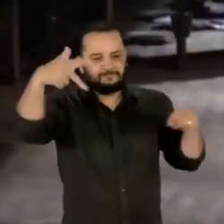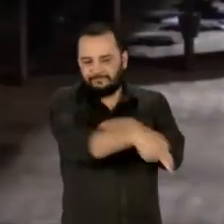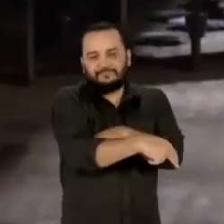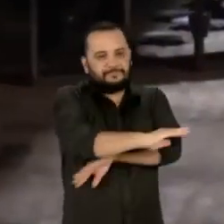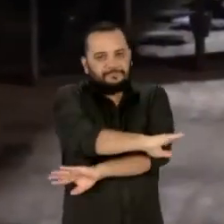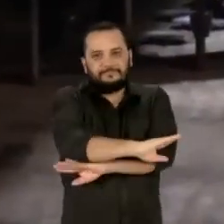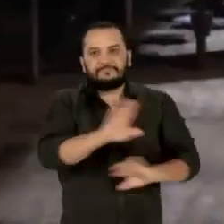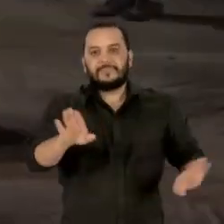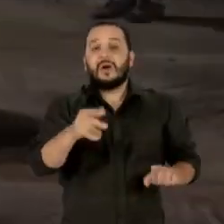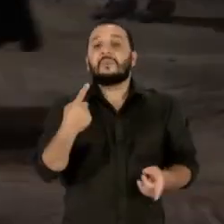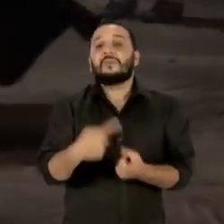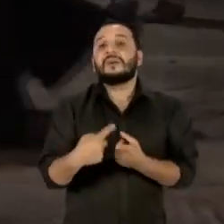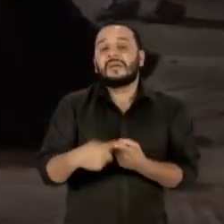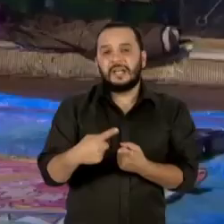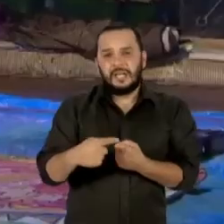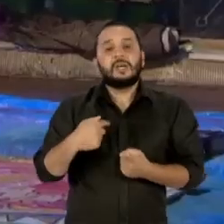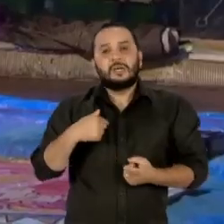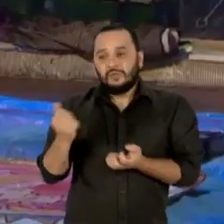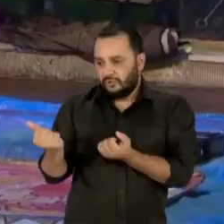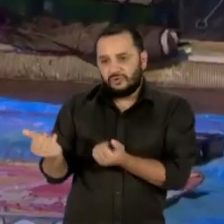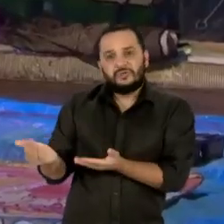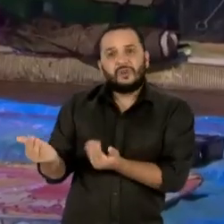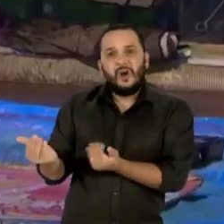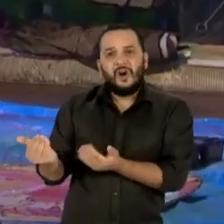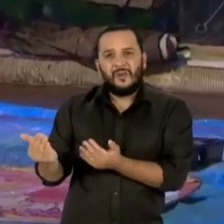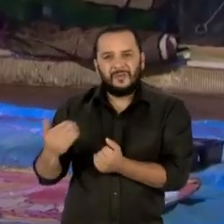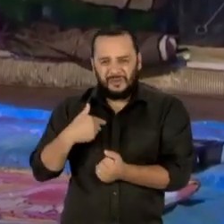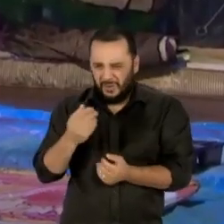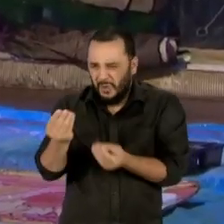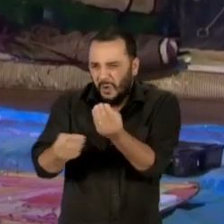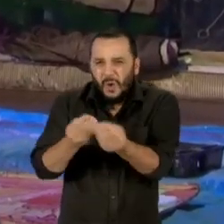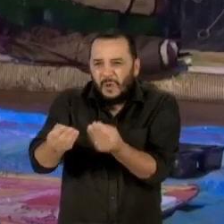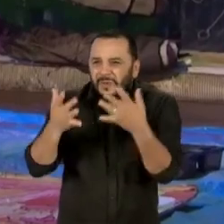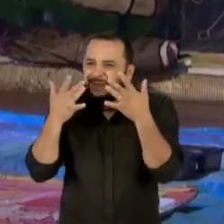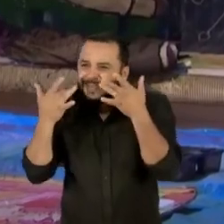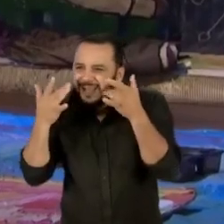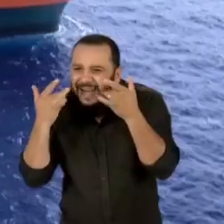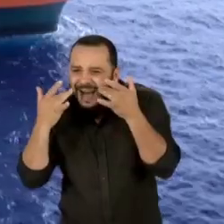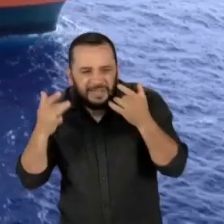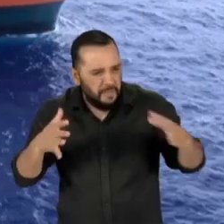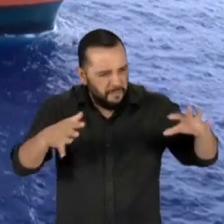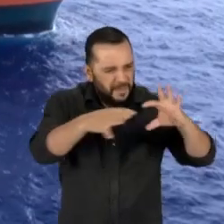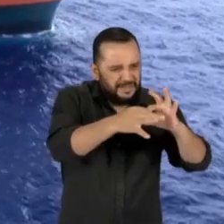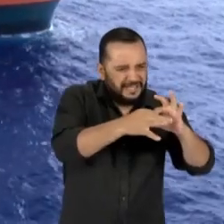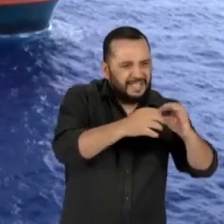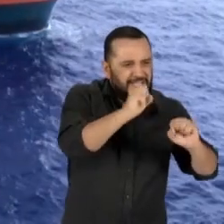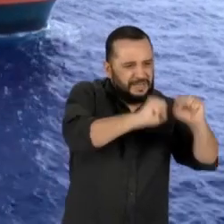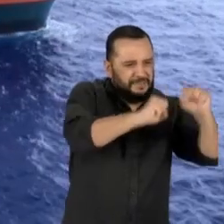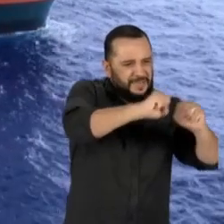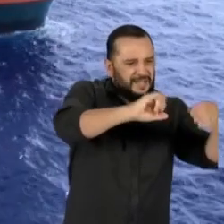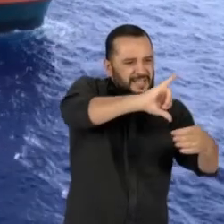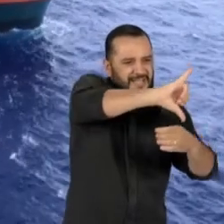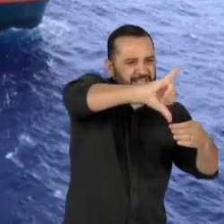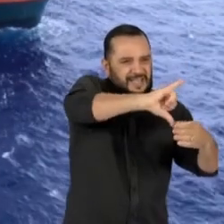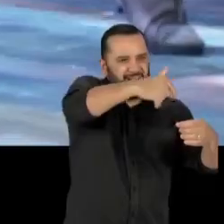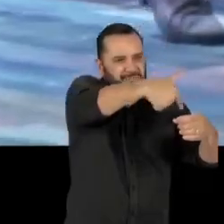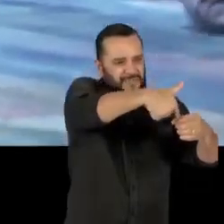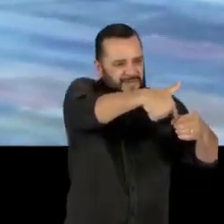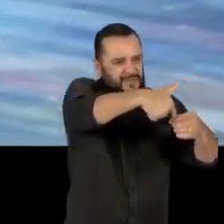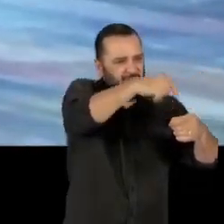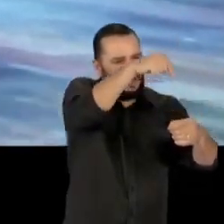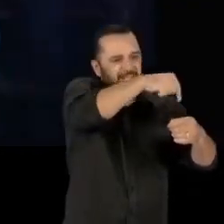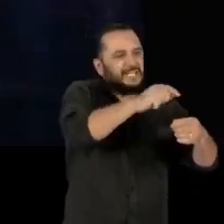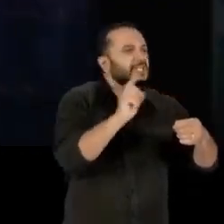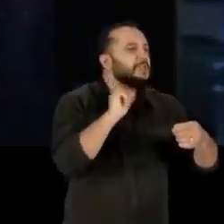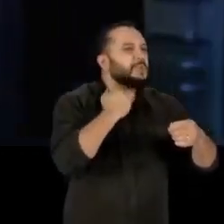jovens espectadores começaram a se posicionar contra a relação do grupo de teatro com a petroleira. A empresa patrocinava um projeto de ingressos a